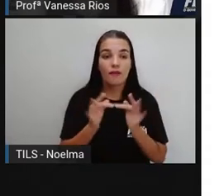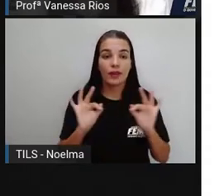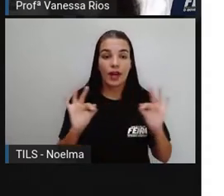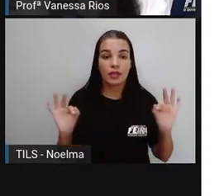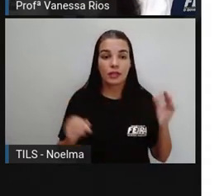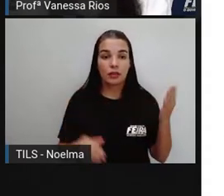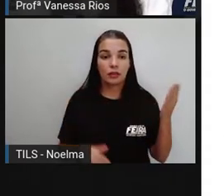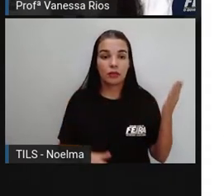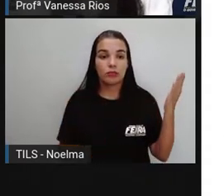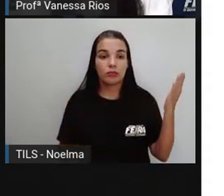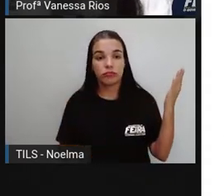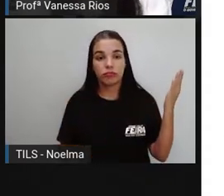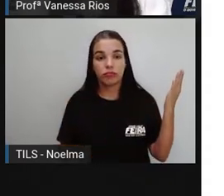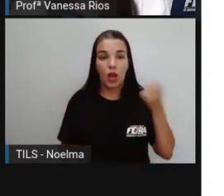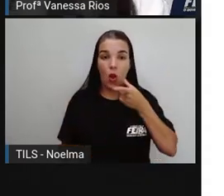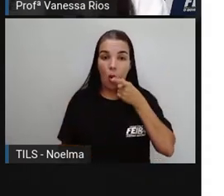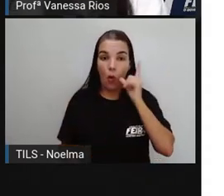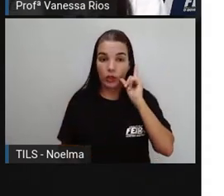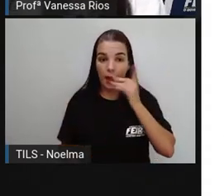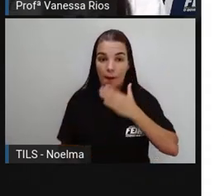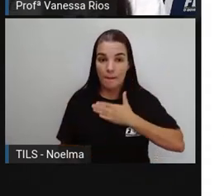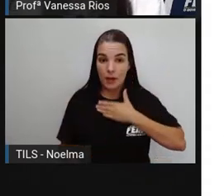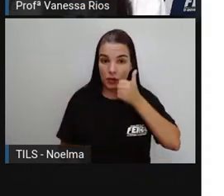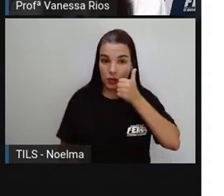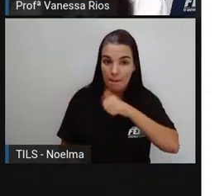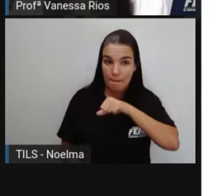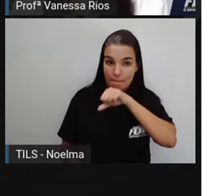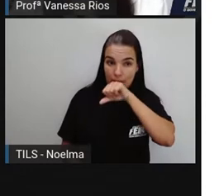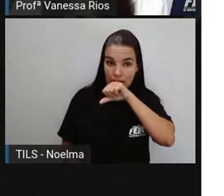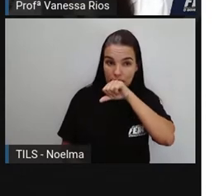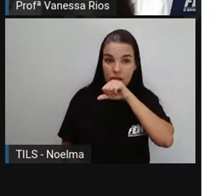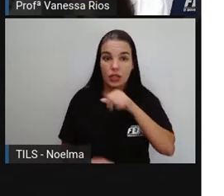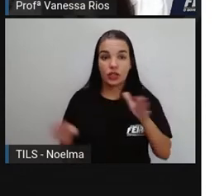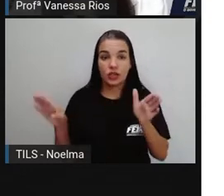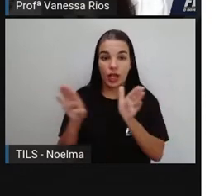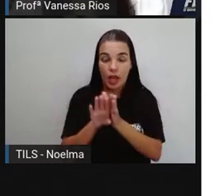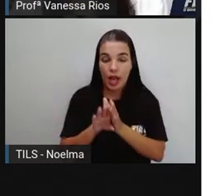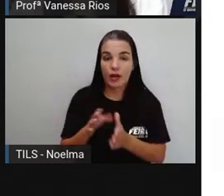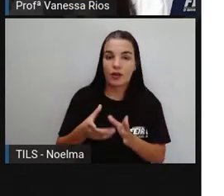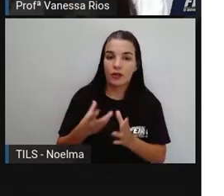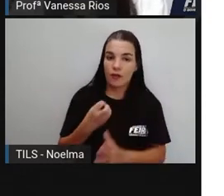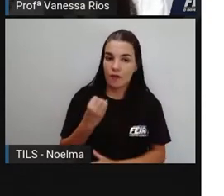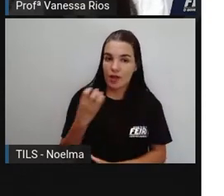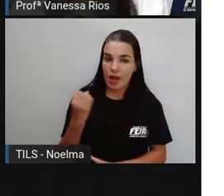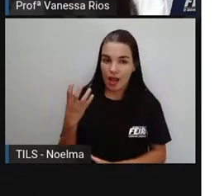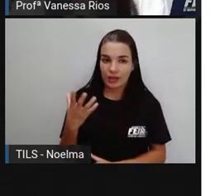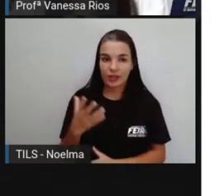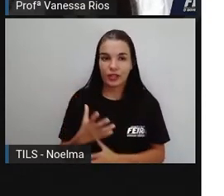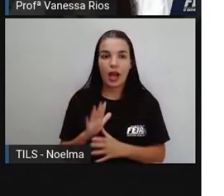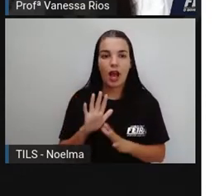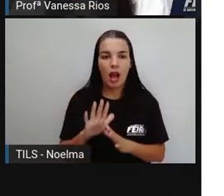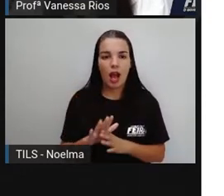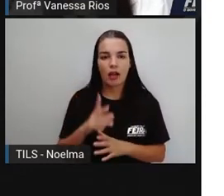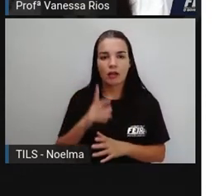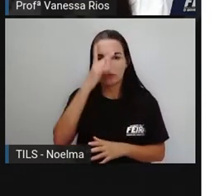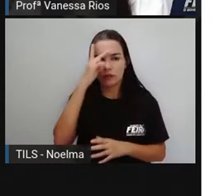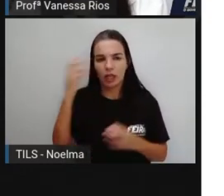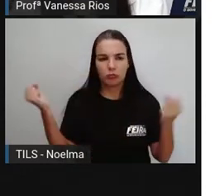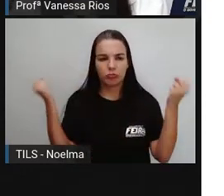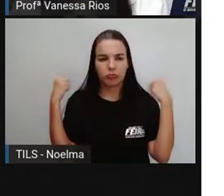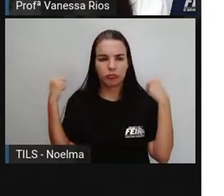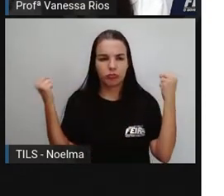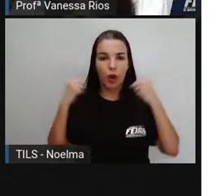Olhem só. Ontem, os meus pais chegaram de viagem. Os atletas correram a